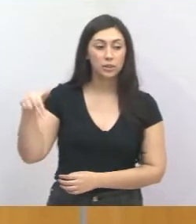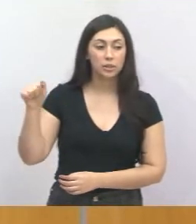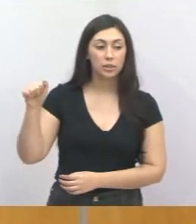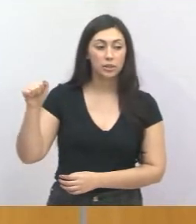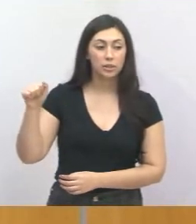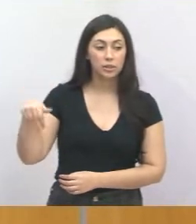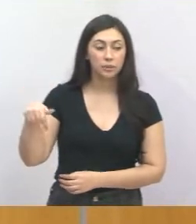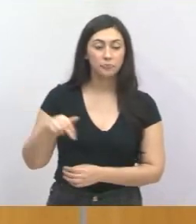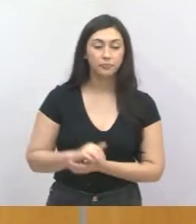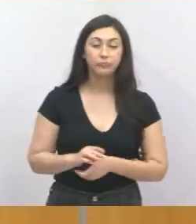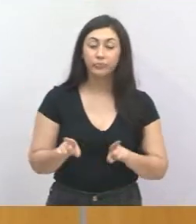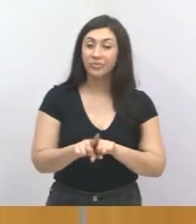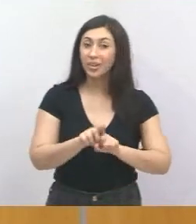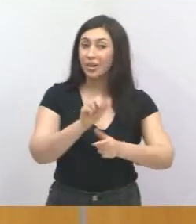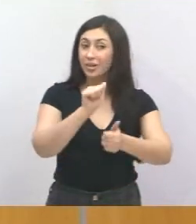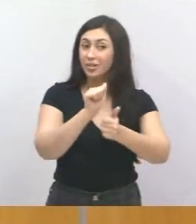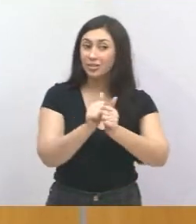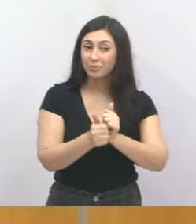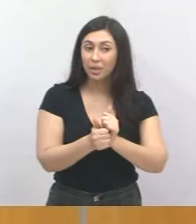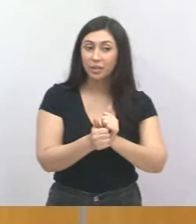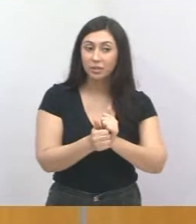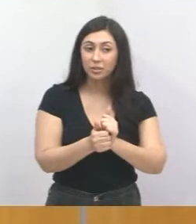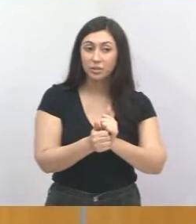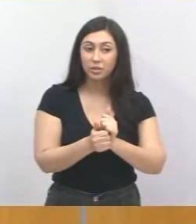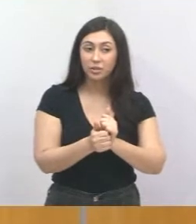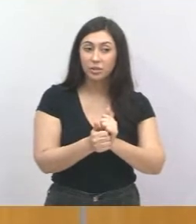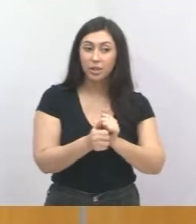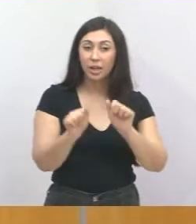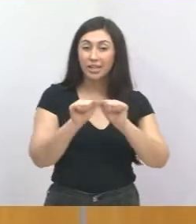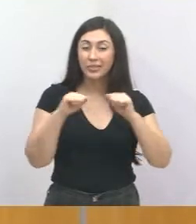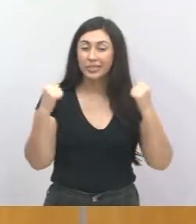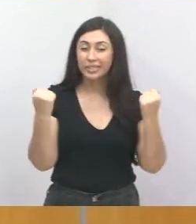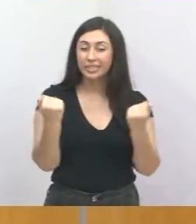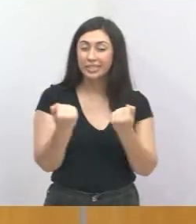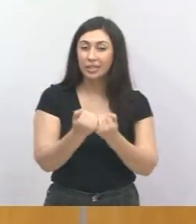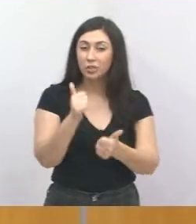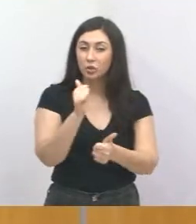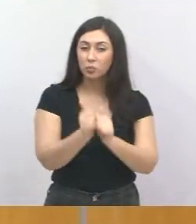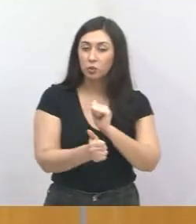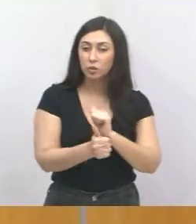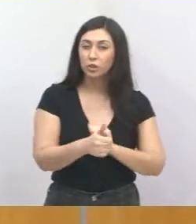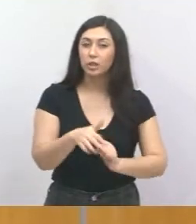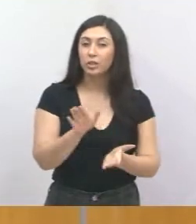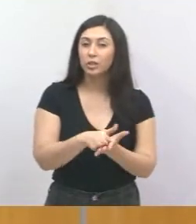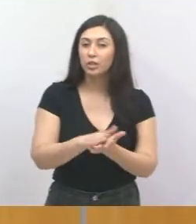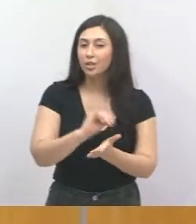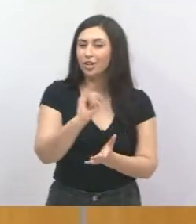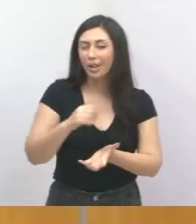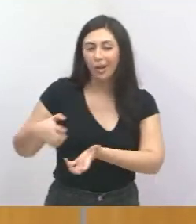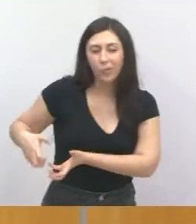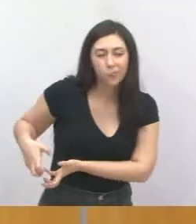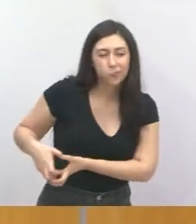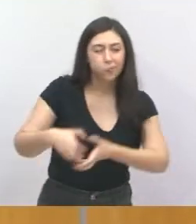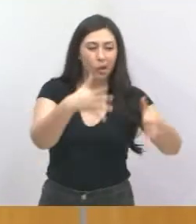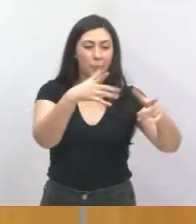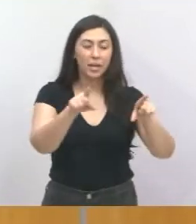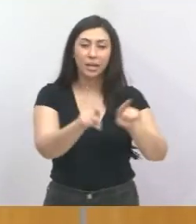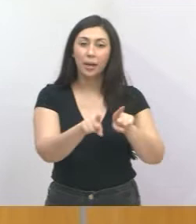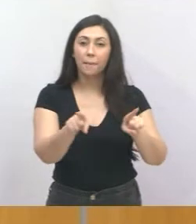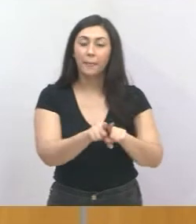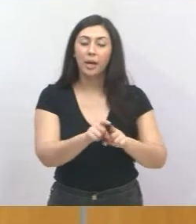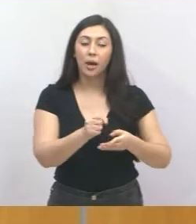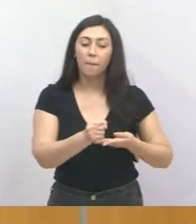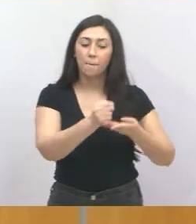para os doutores, para a Associação Esportiva Jacarei Rugby, para a Cruzada da Assistência